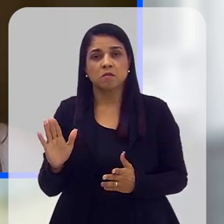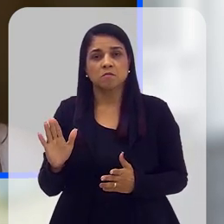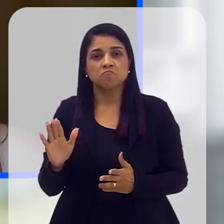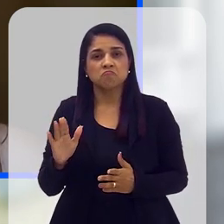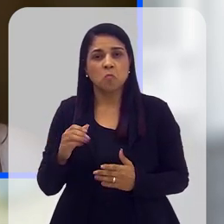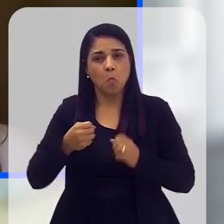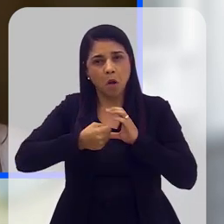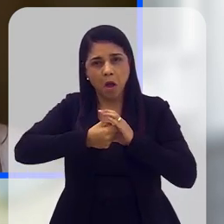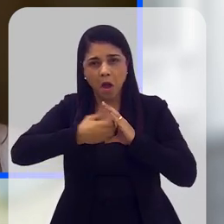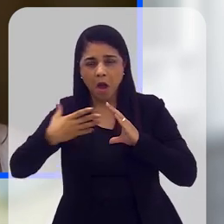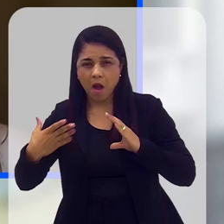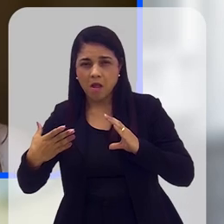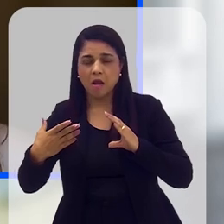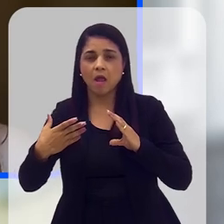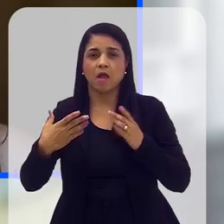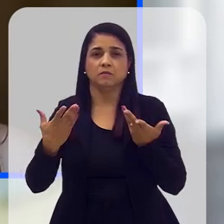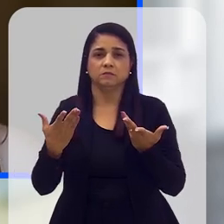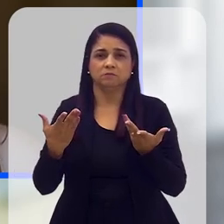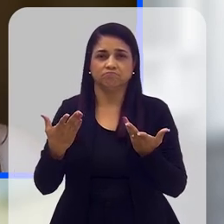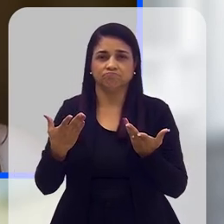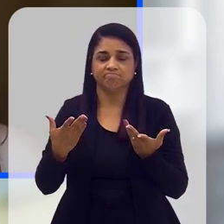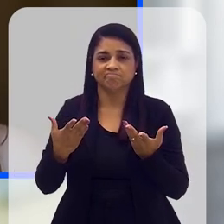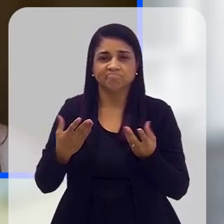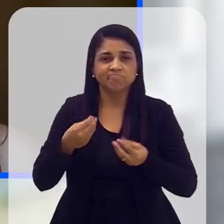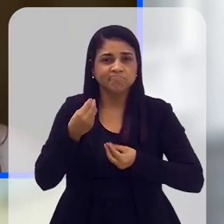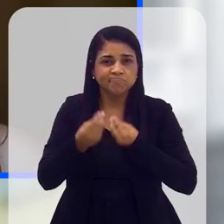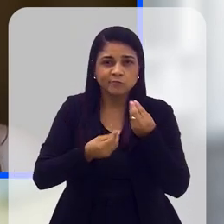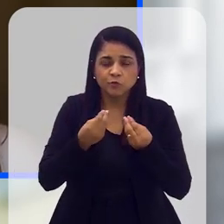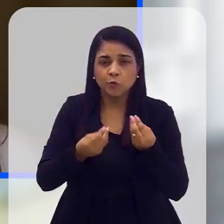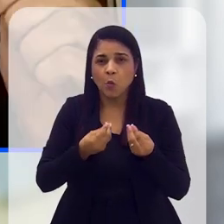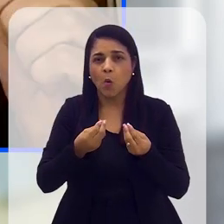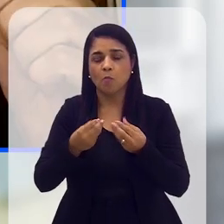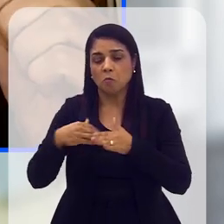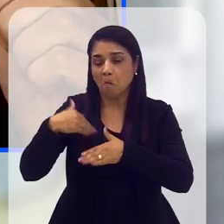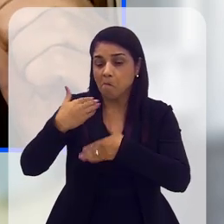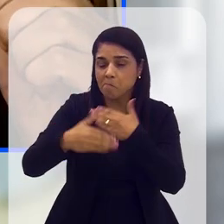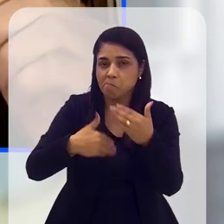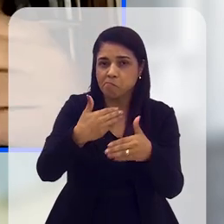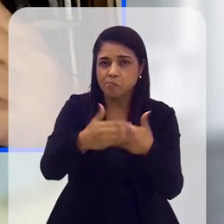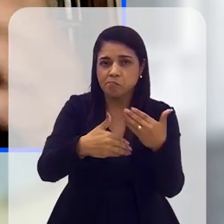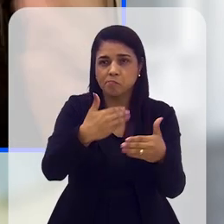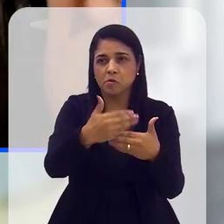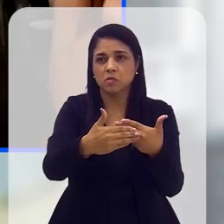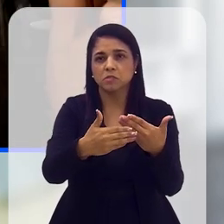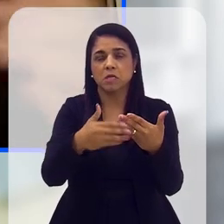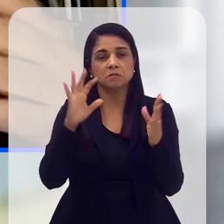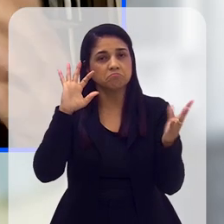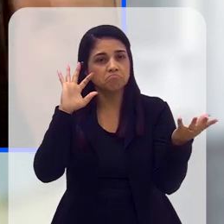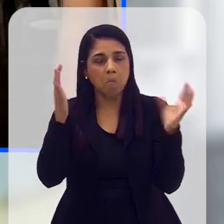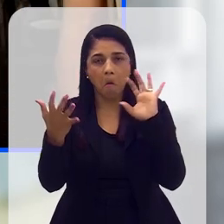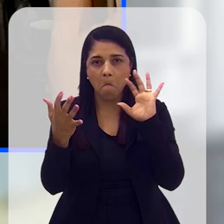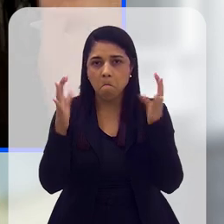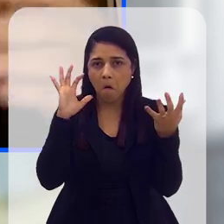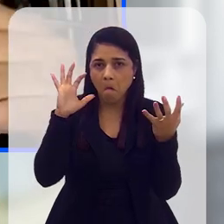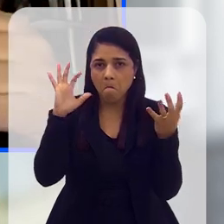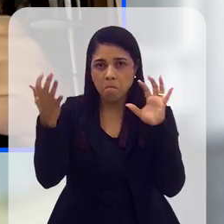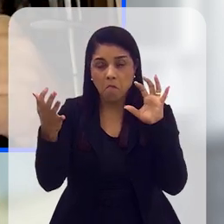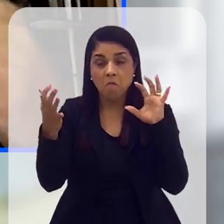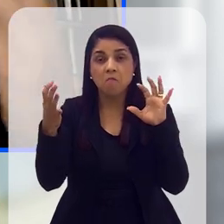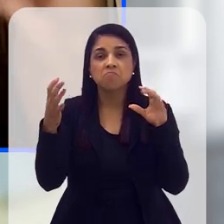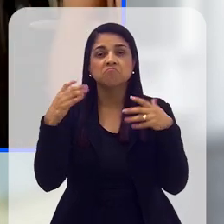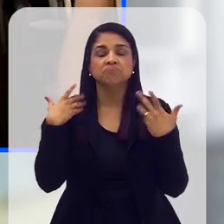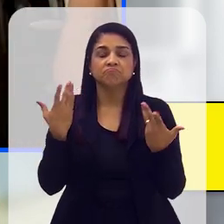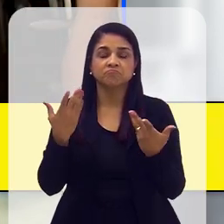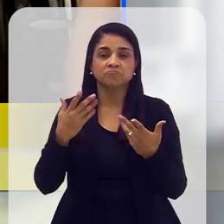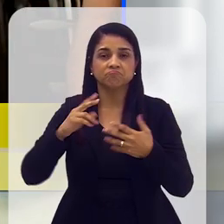o caráter efetivo dos processos em curso de mudança climática, que